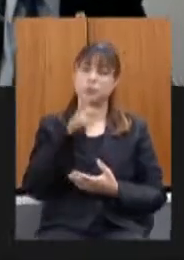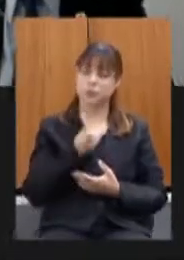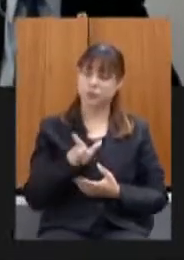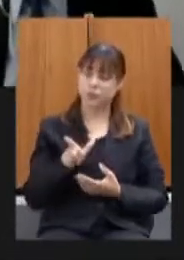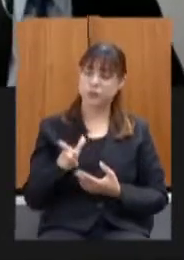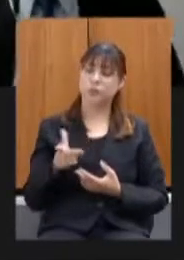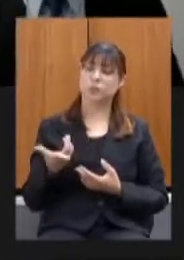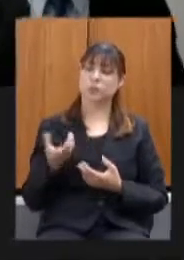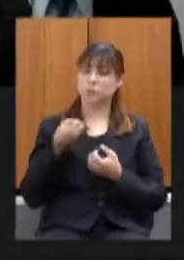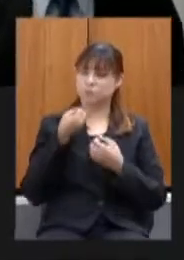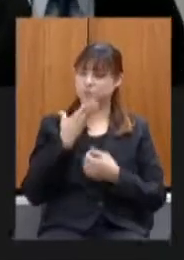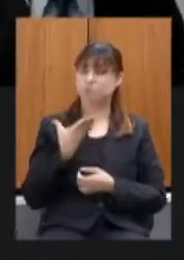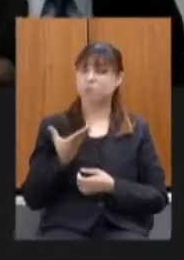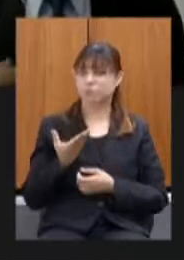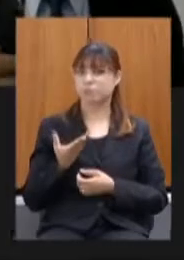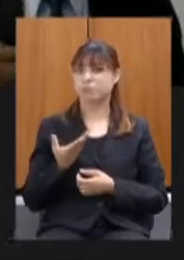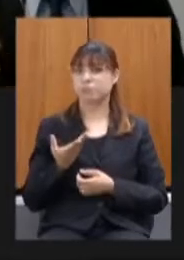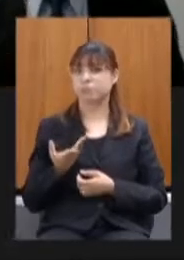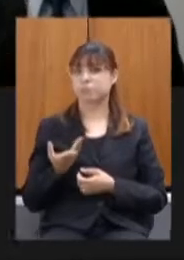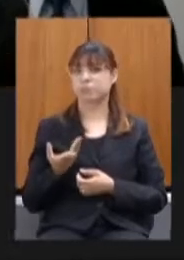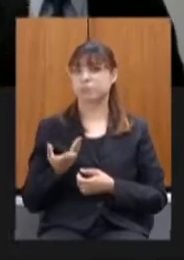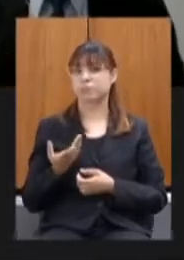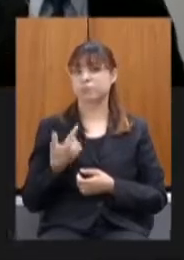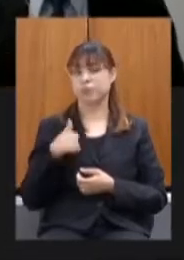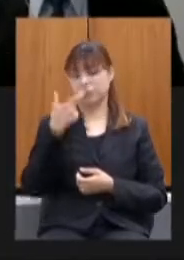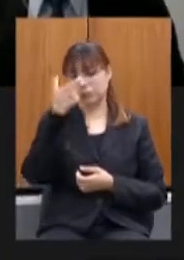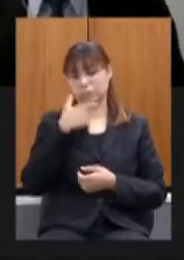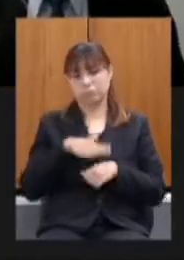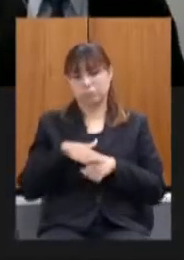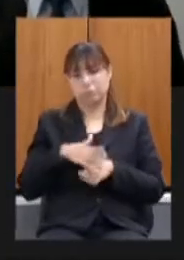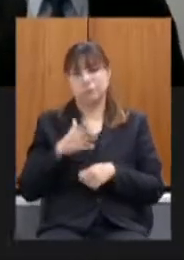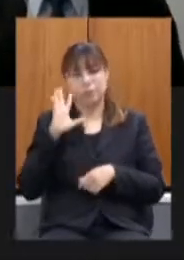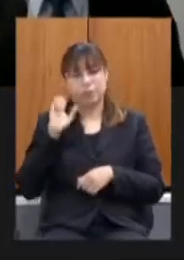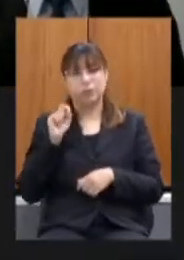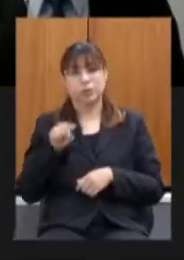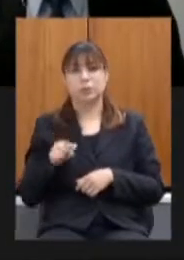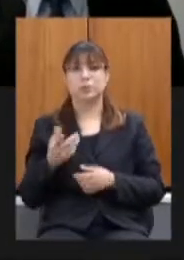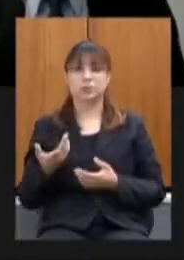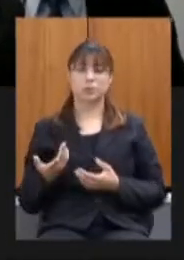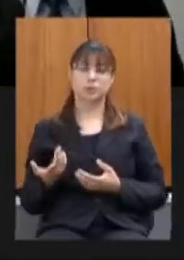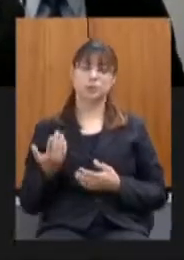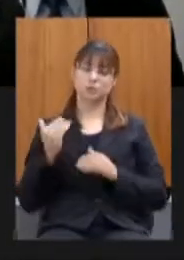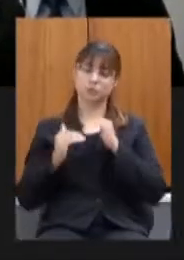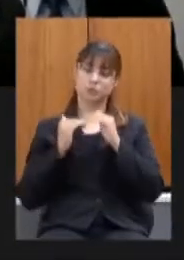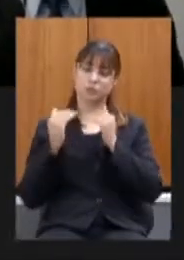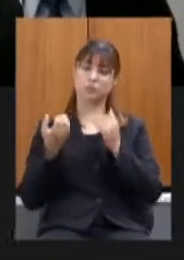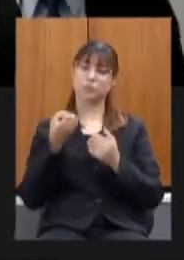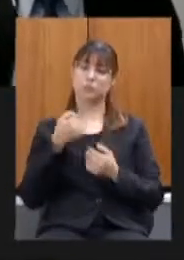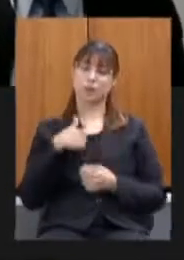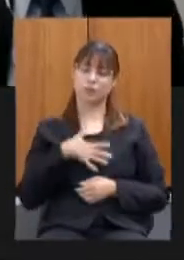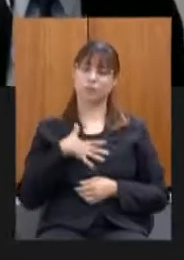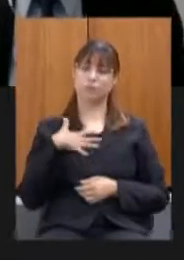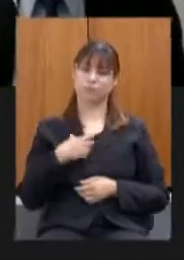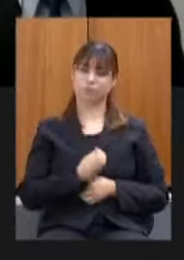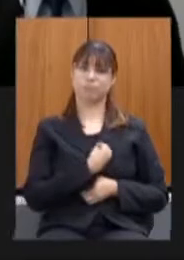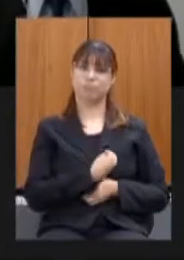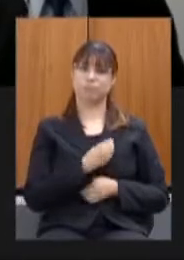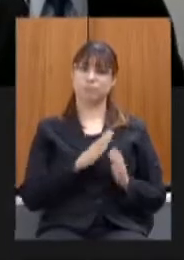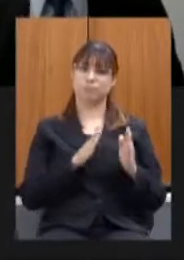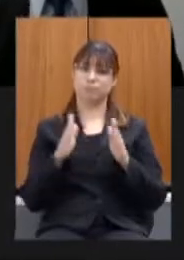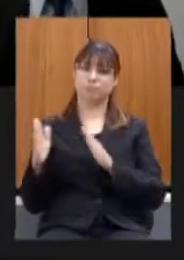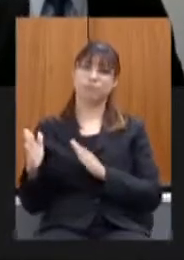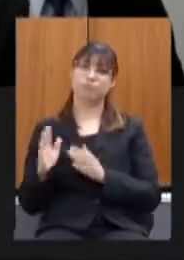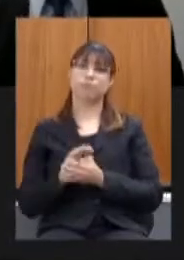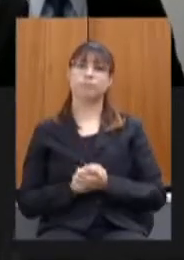eu acho isso daí foi um realmente pessoalmente achei que isso foi um grande avanço fico muito orgulhoso de ter participado desse processo